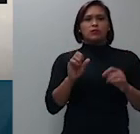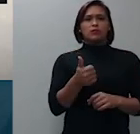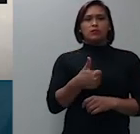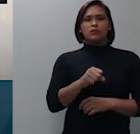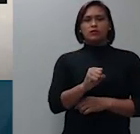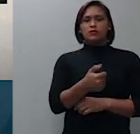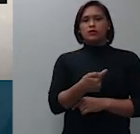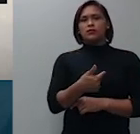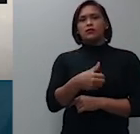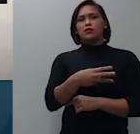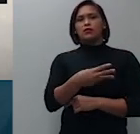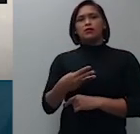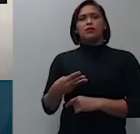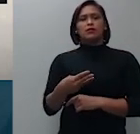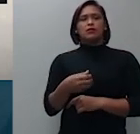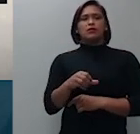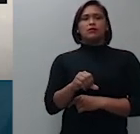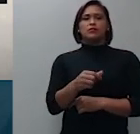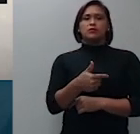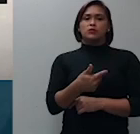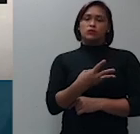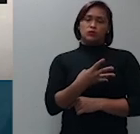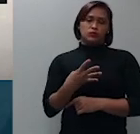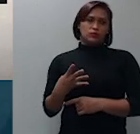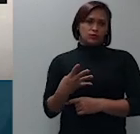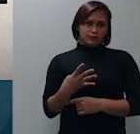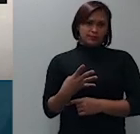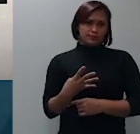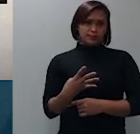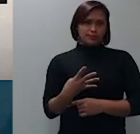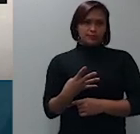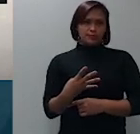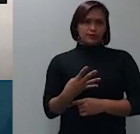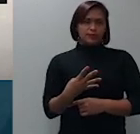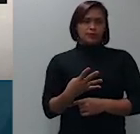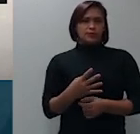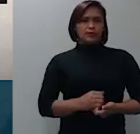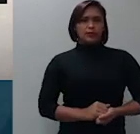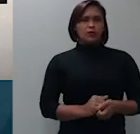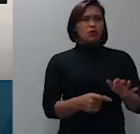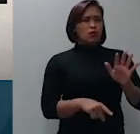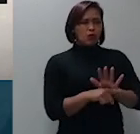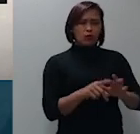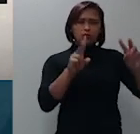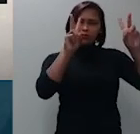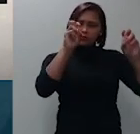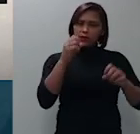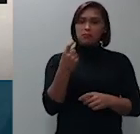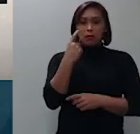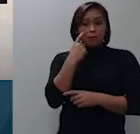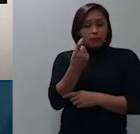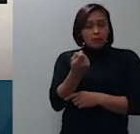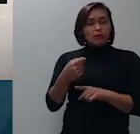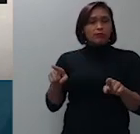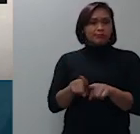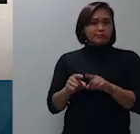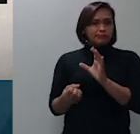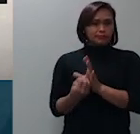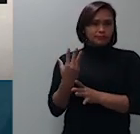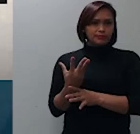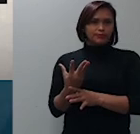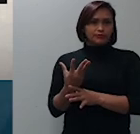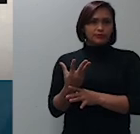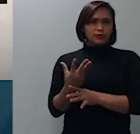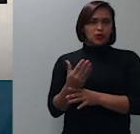924 uma questão bastante interessante de natureza processual